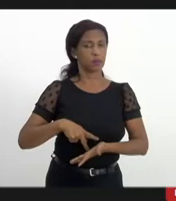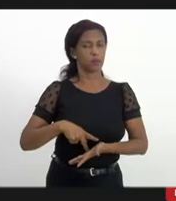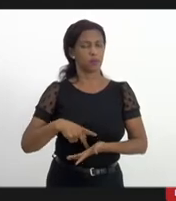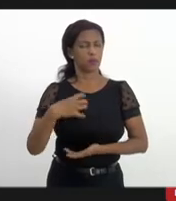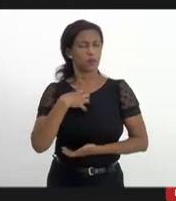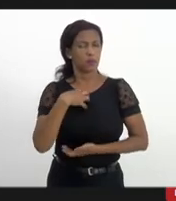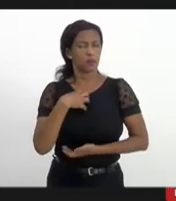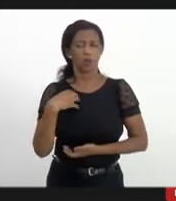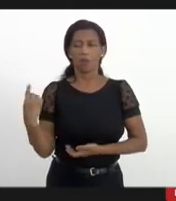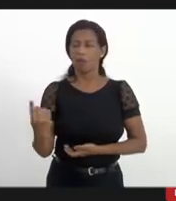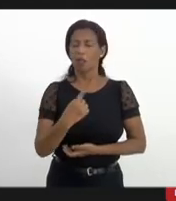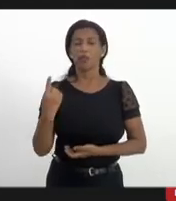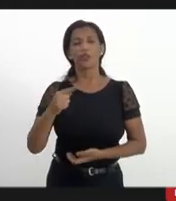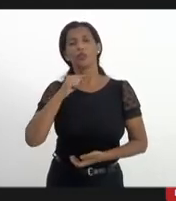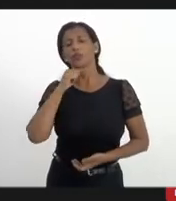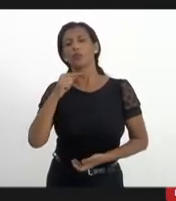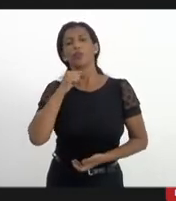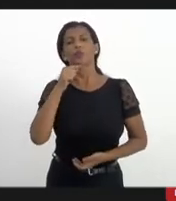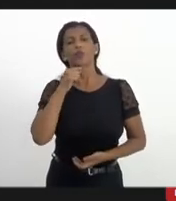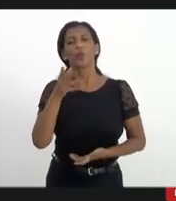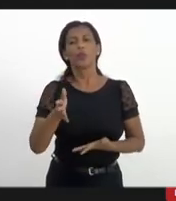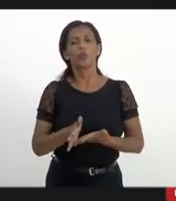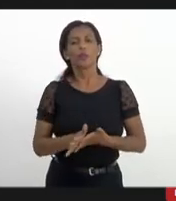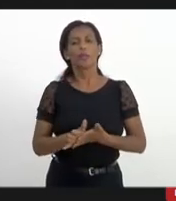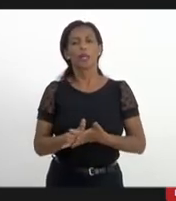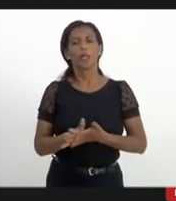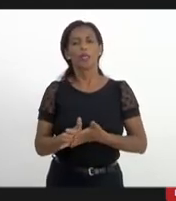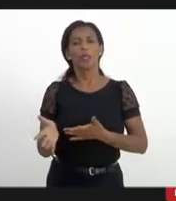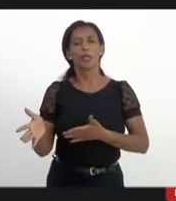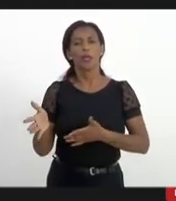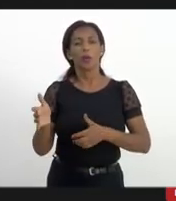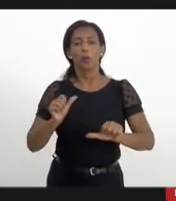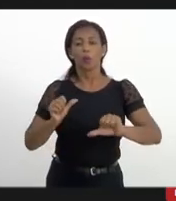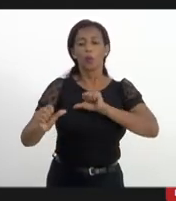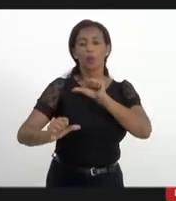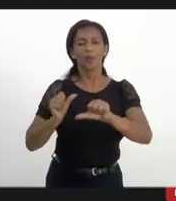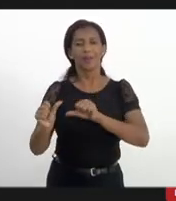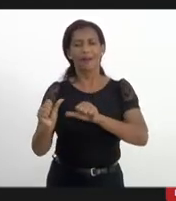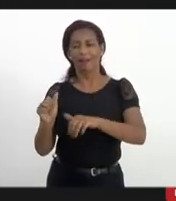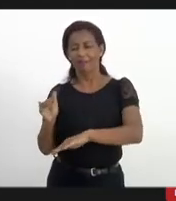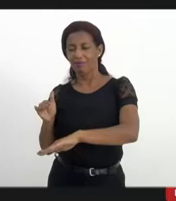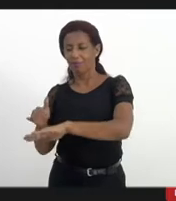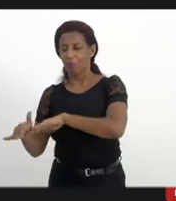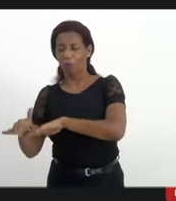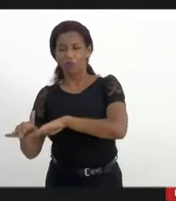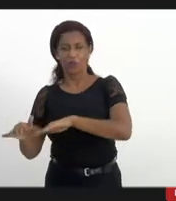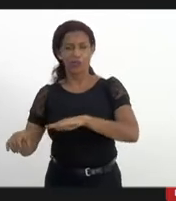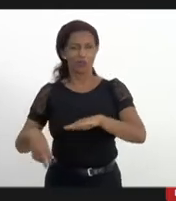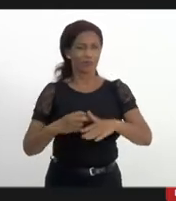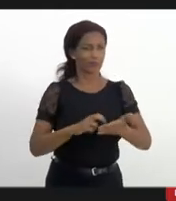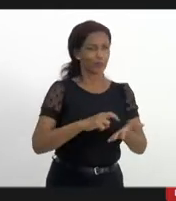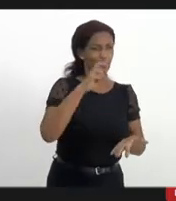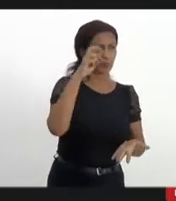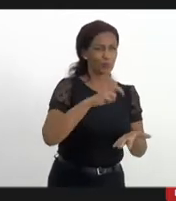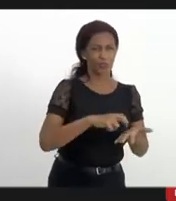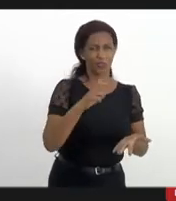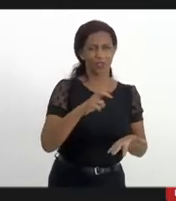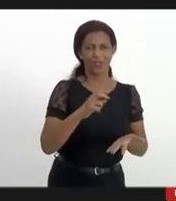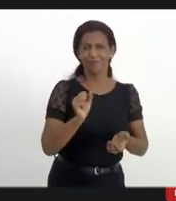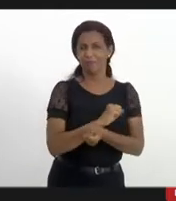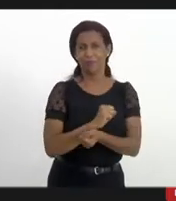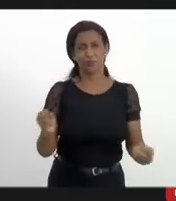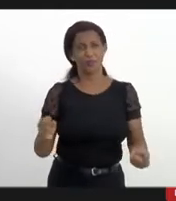de que a gente não consegue demovê-los dessa vontade da noite para o dia. Isso requer, talvez, gerações. Tem